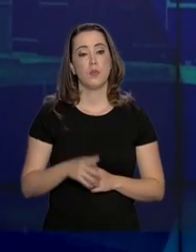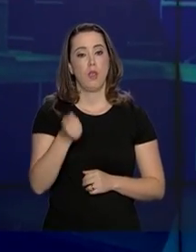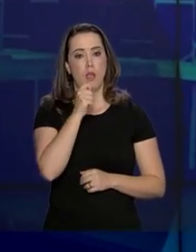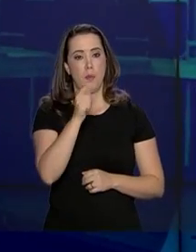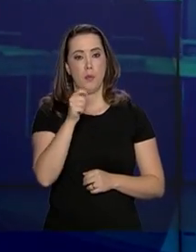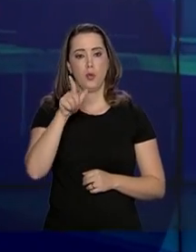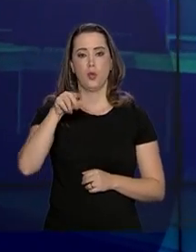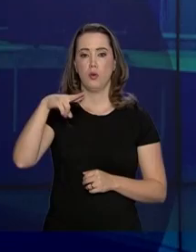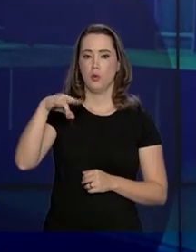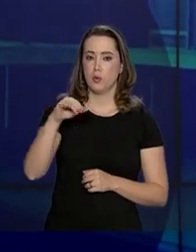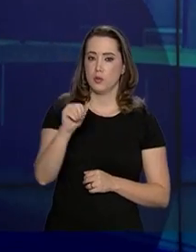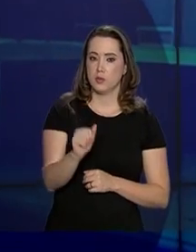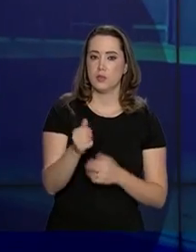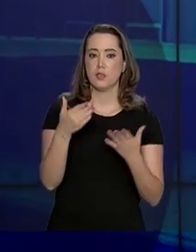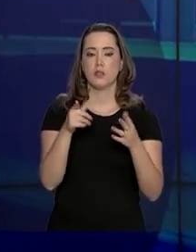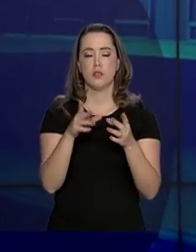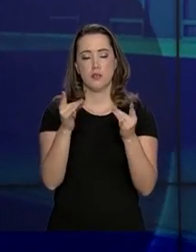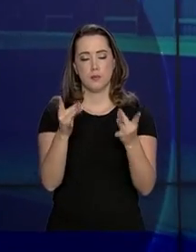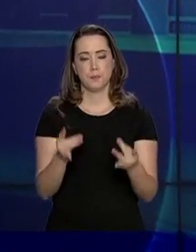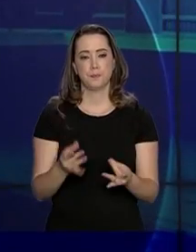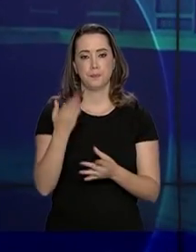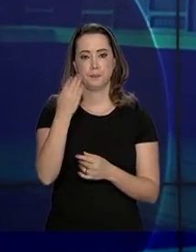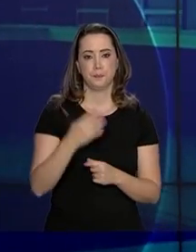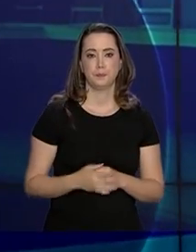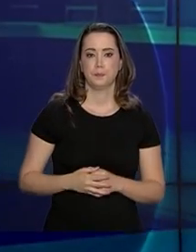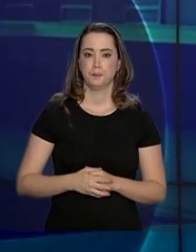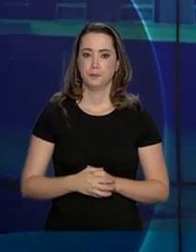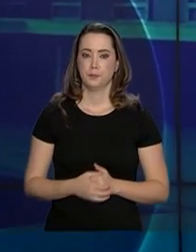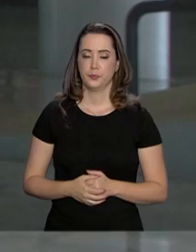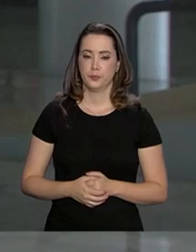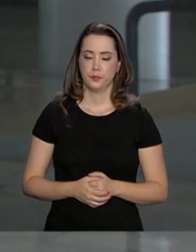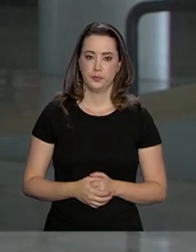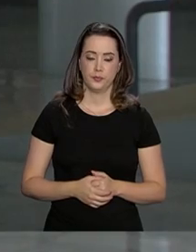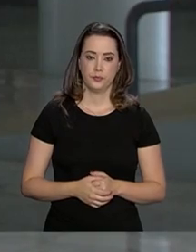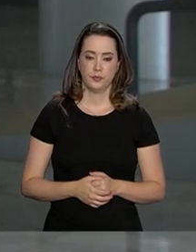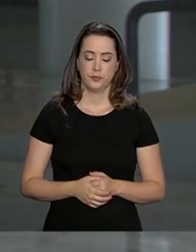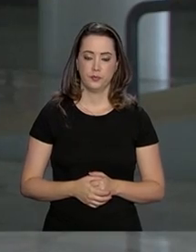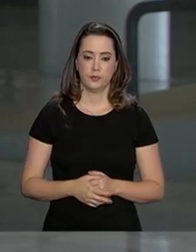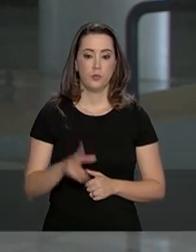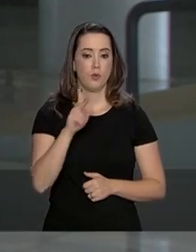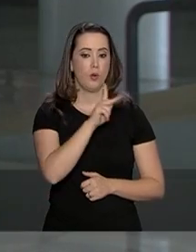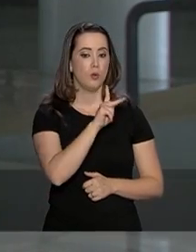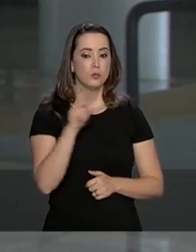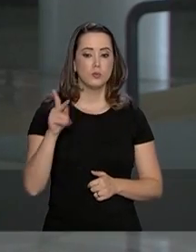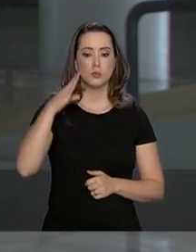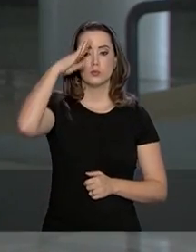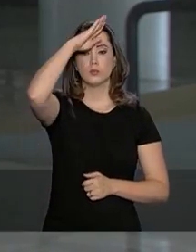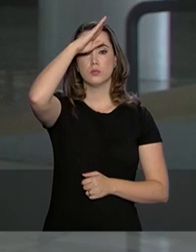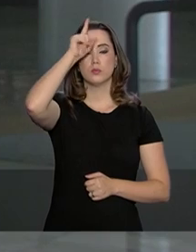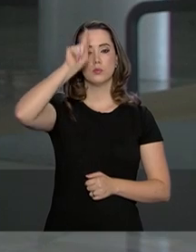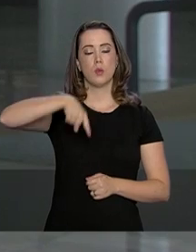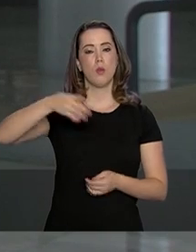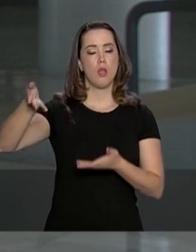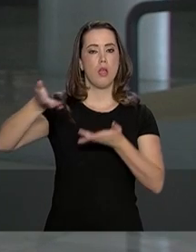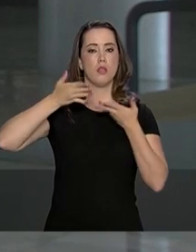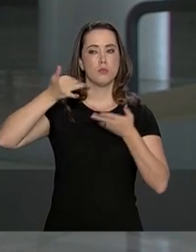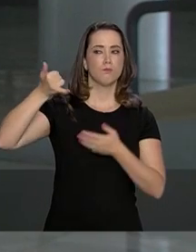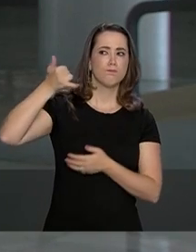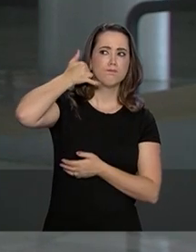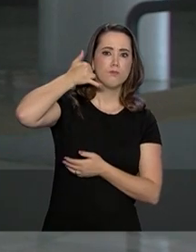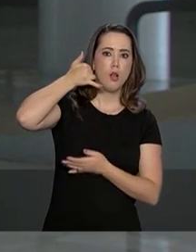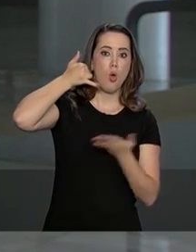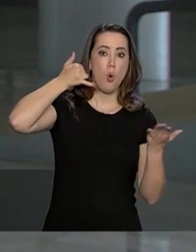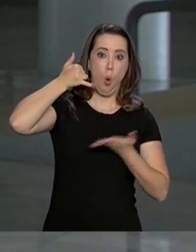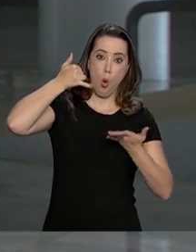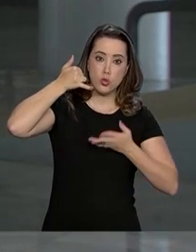A repórter Luciana Collari de Holanda tem os detalhes. O presidente Jair Bolsonaro recebeu um telefonema